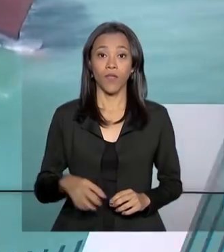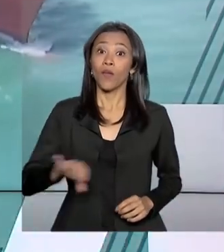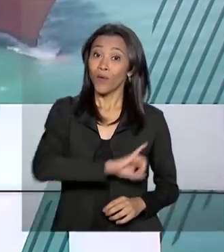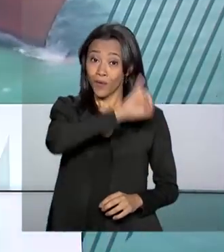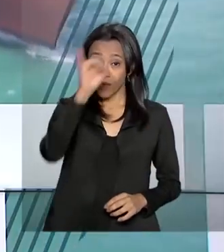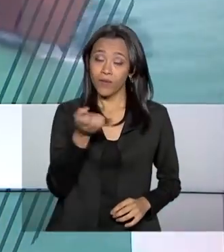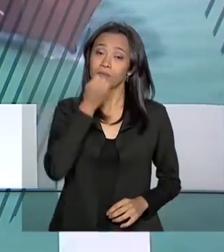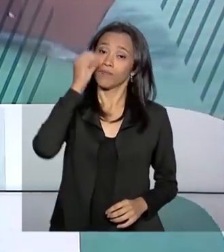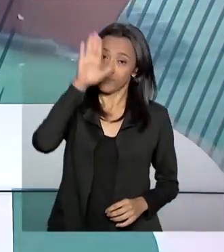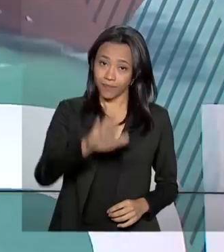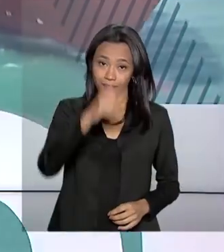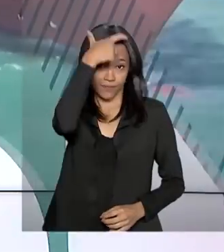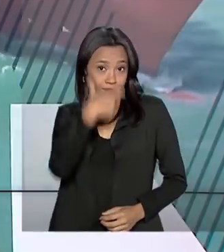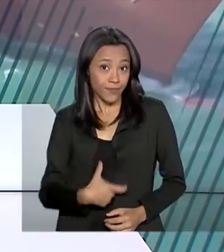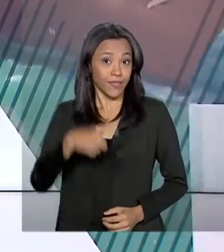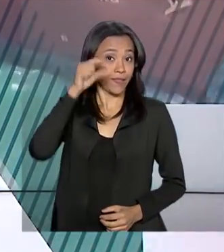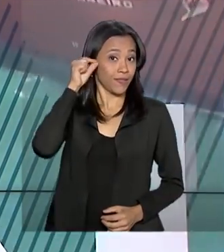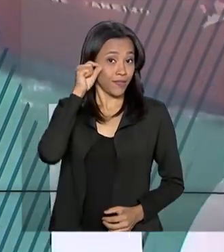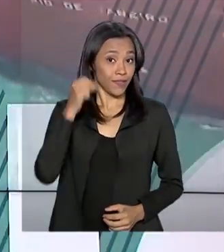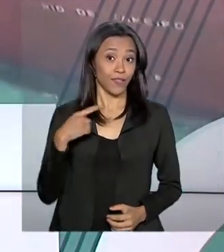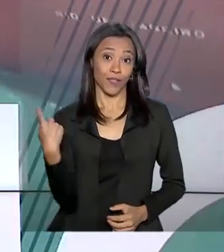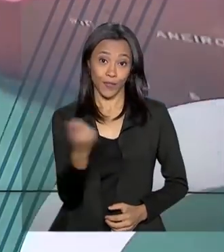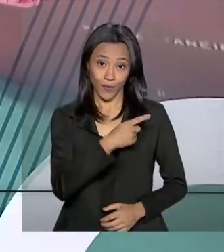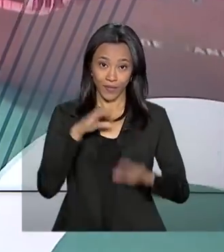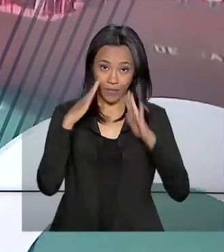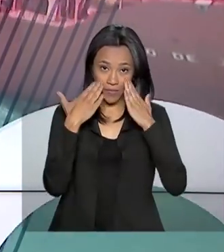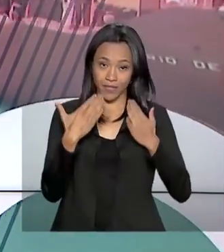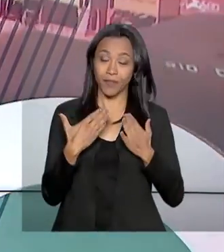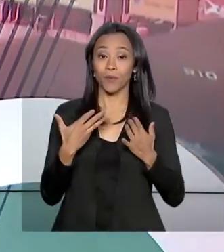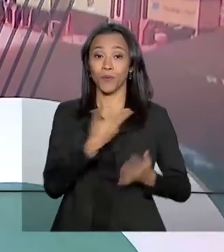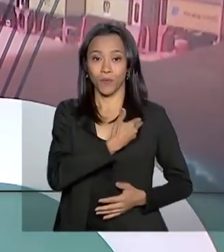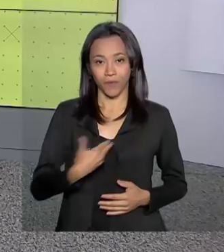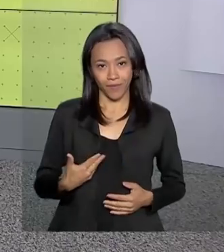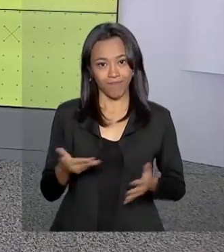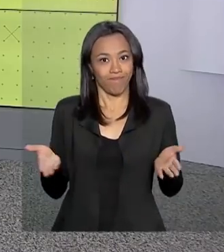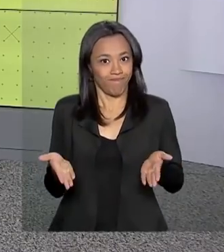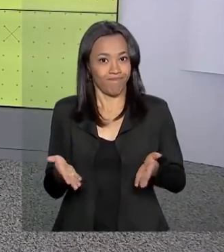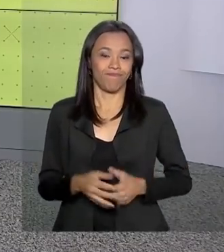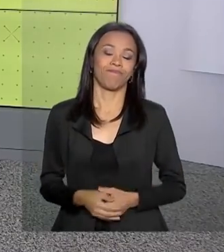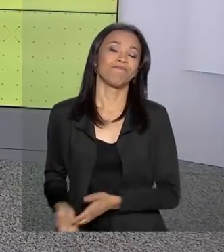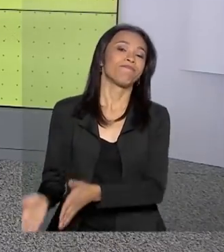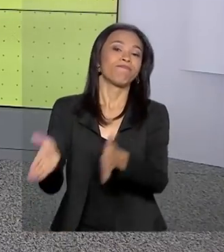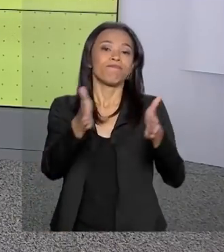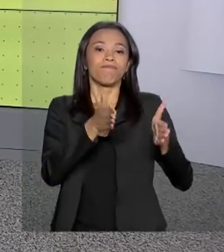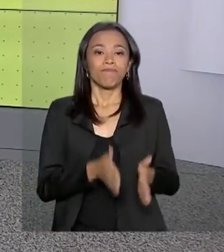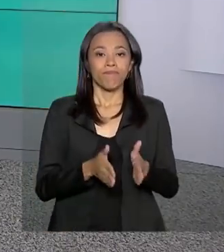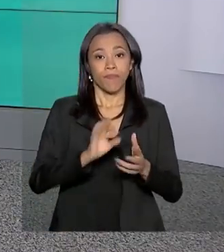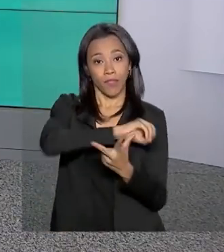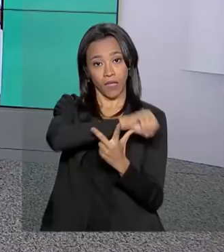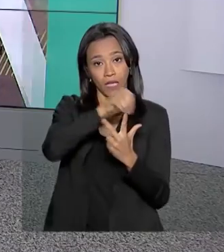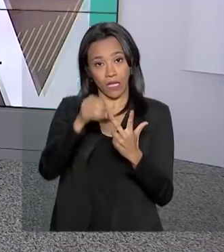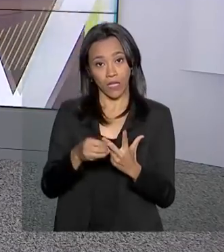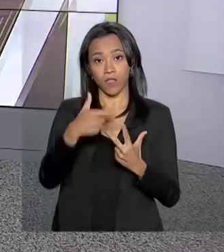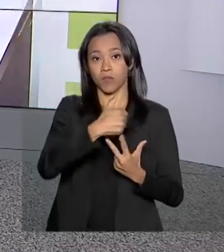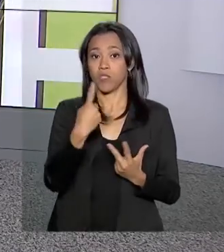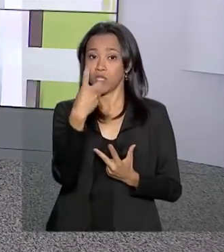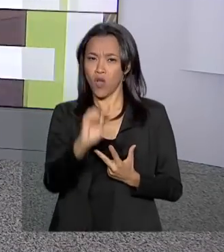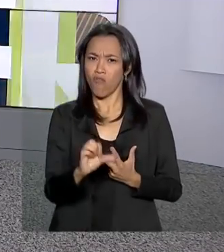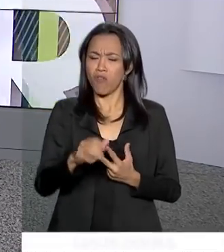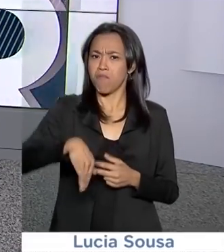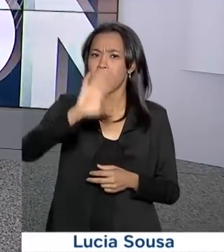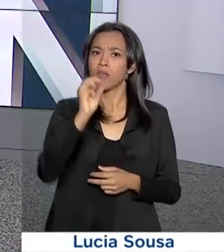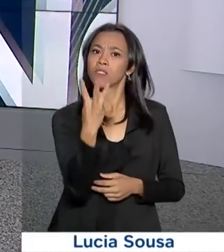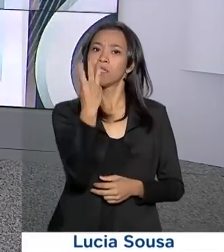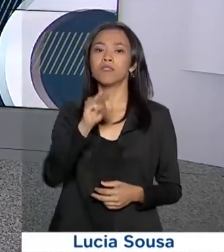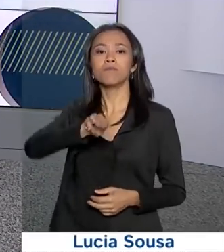Olá, boa tarde, eu sou o Roberto Camargo e estamos no ar com o Governo Agora. O Enem 2019 já tem mais de 3